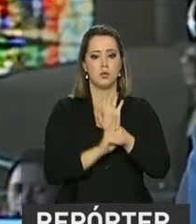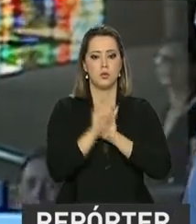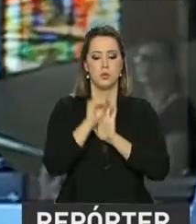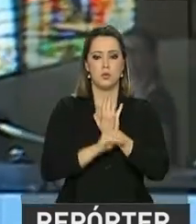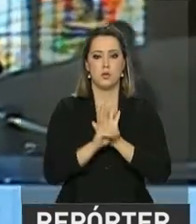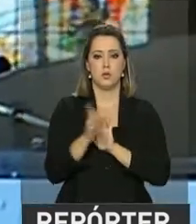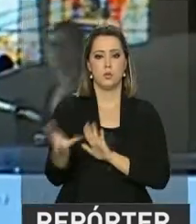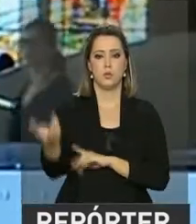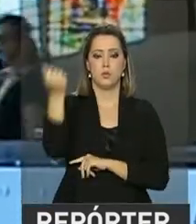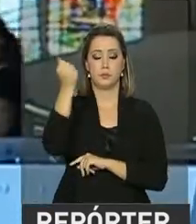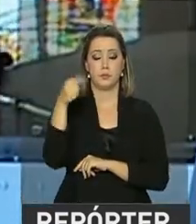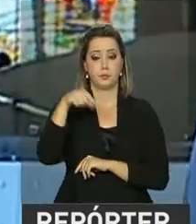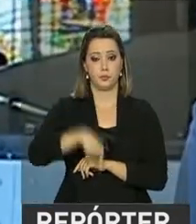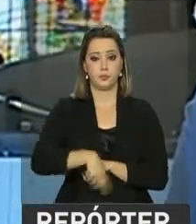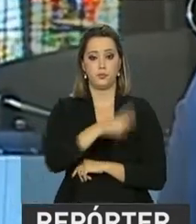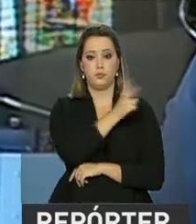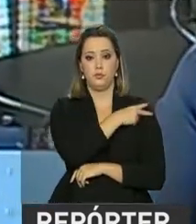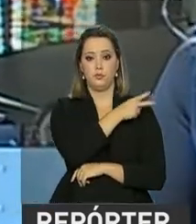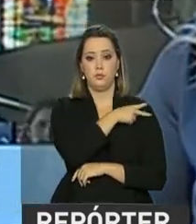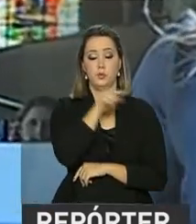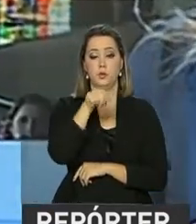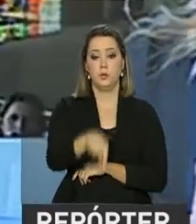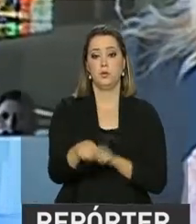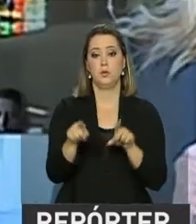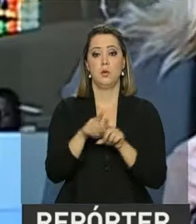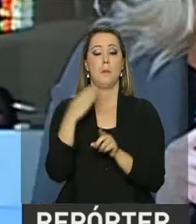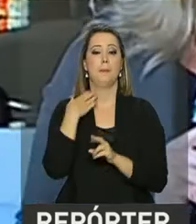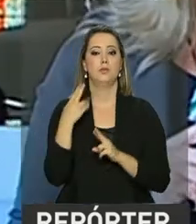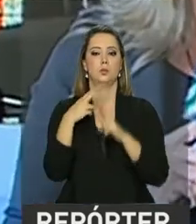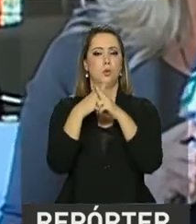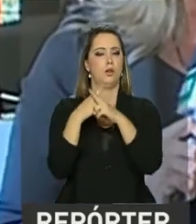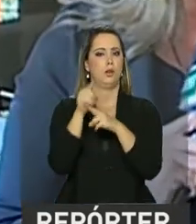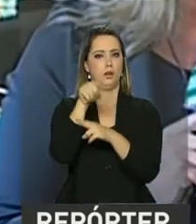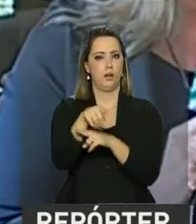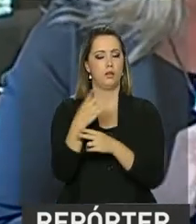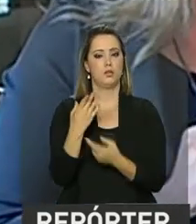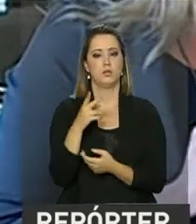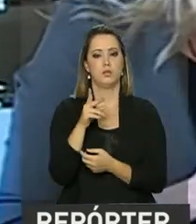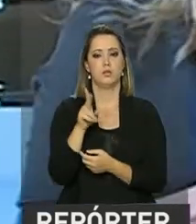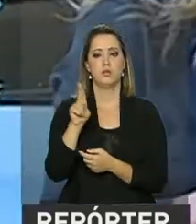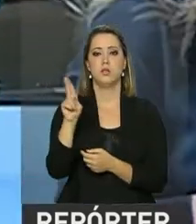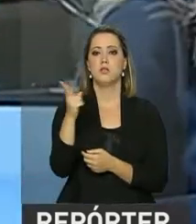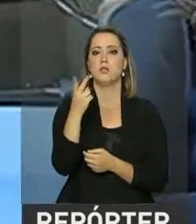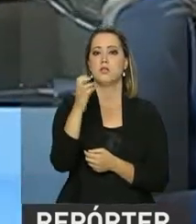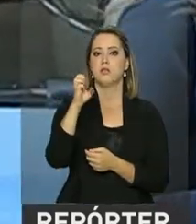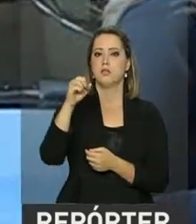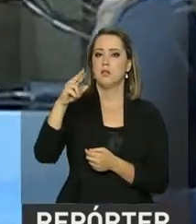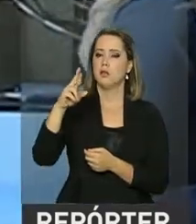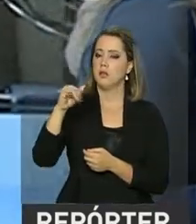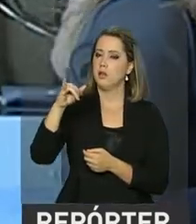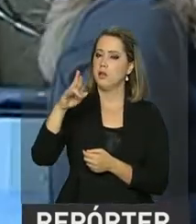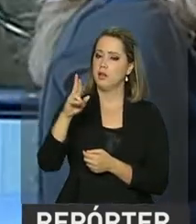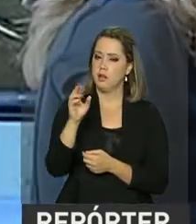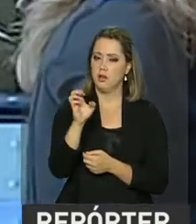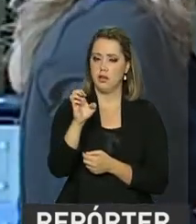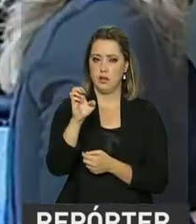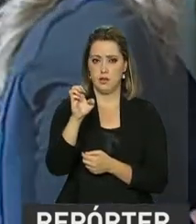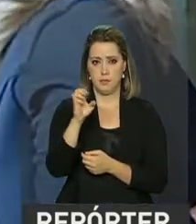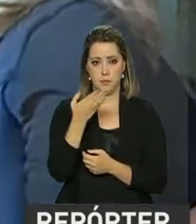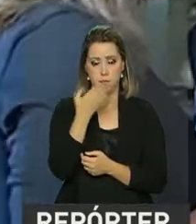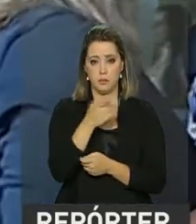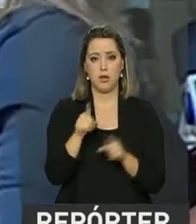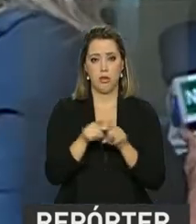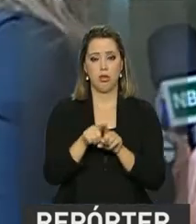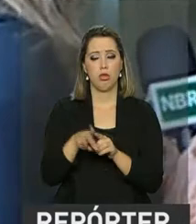estou aqui com o gerente nacional de FGTS da Caixa Econômica, Henrique José Santana. Henrique, vai haver um atendimento diferenciado nas